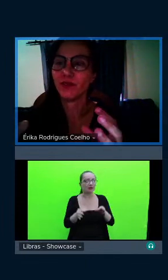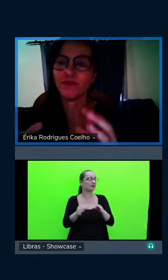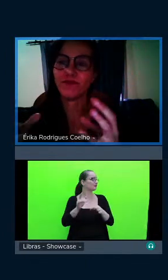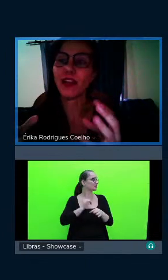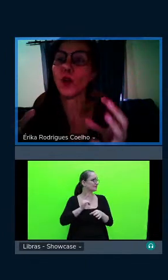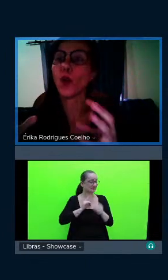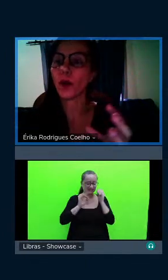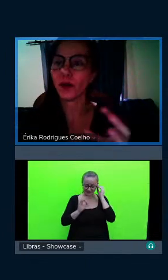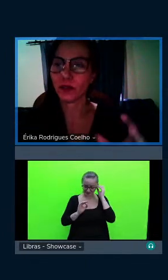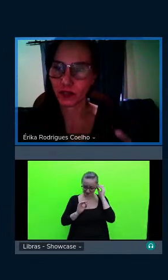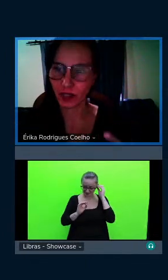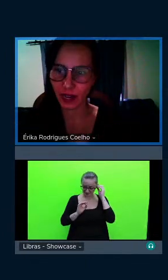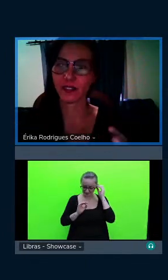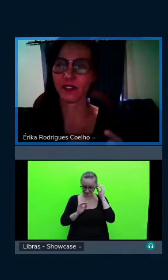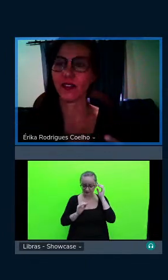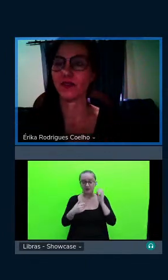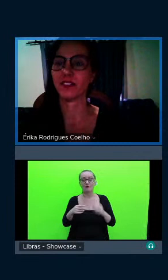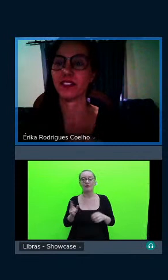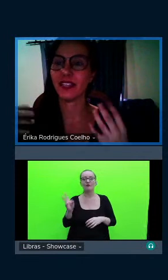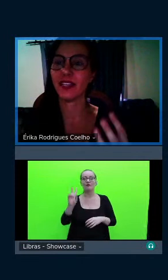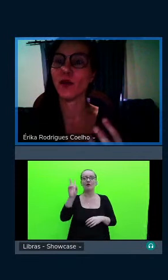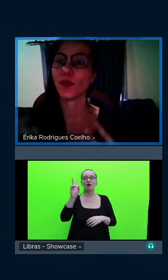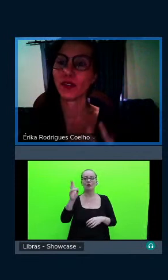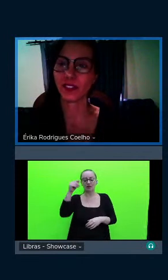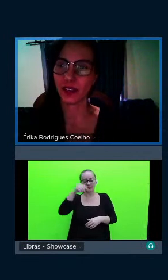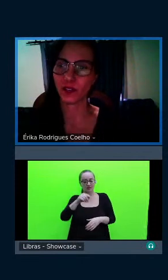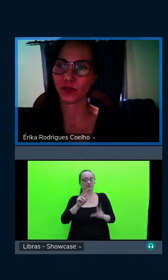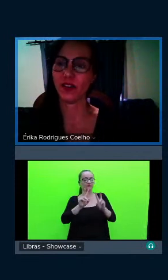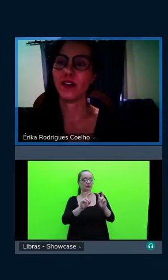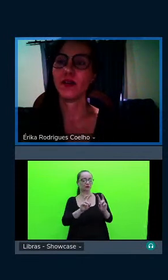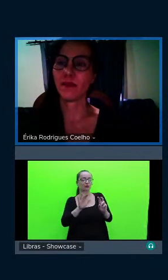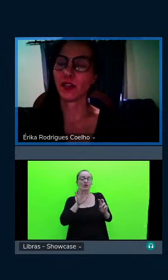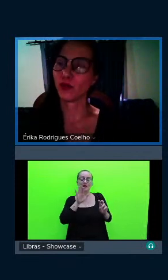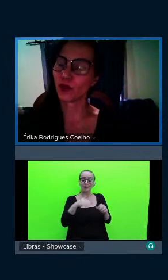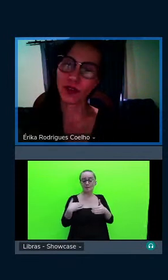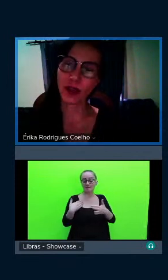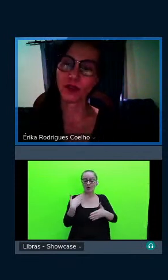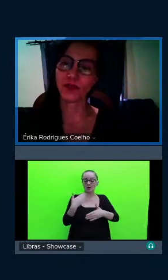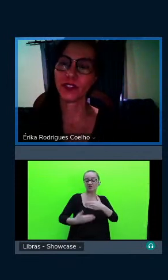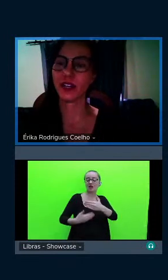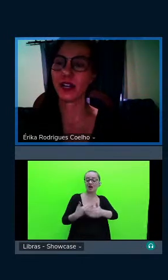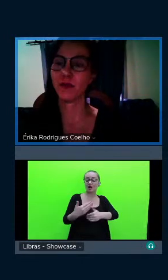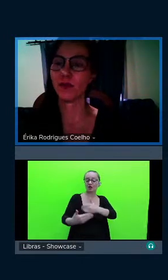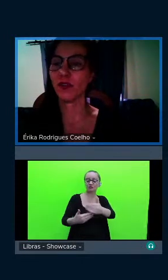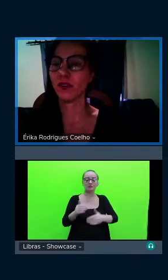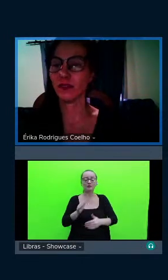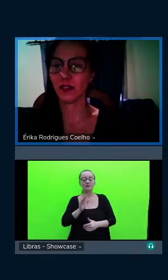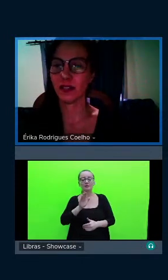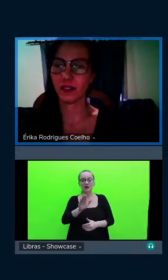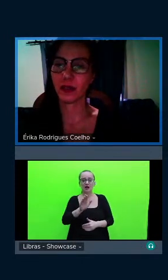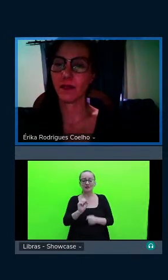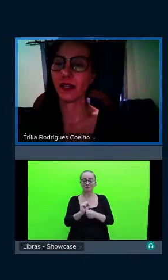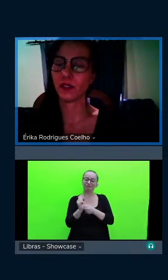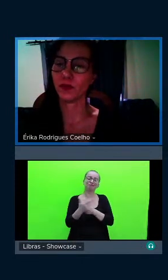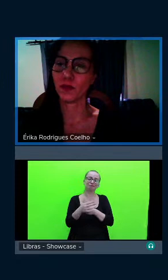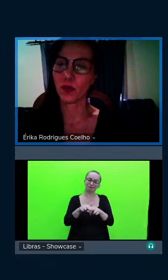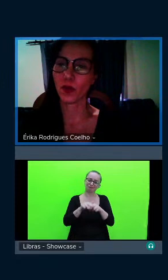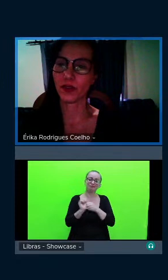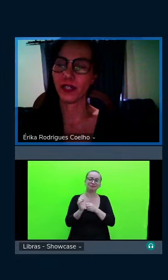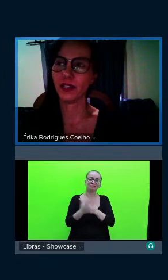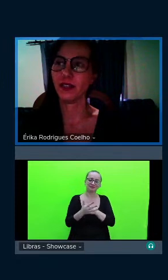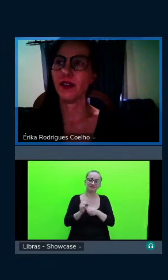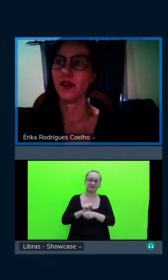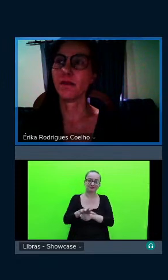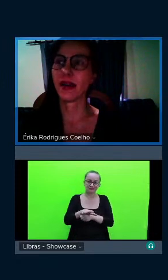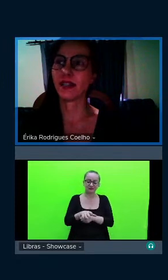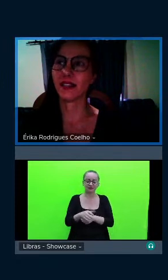valor na questão, seria o processo, mas a Covid acabou atrapalhando